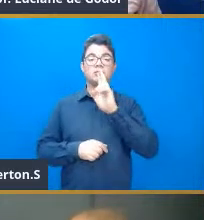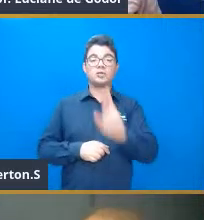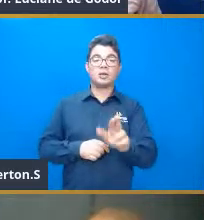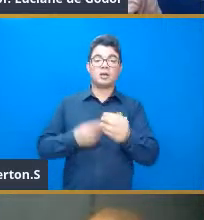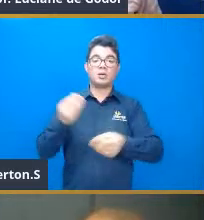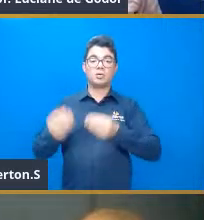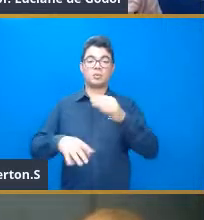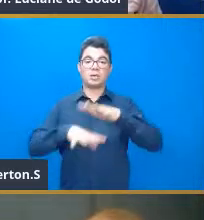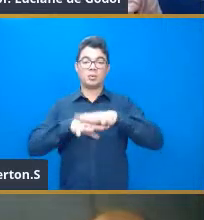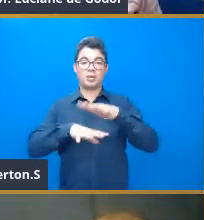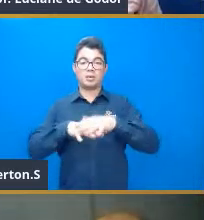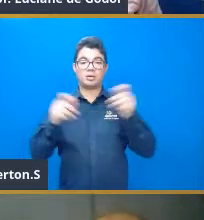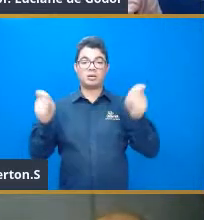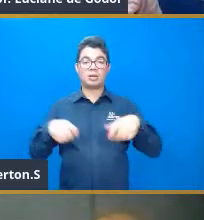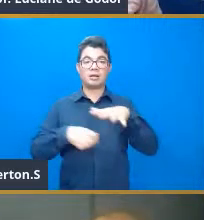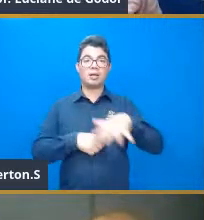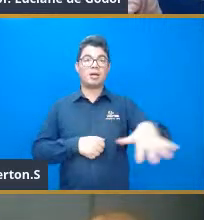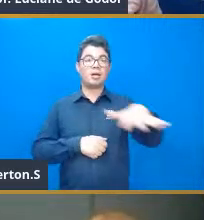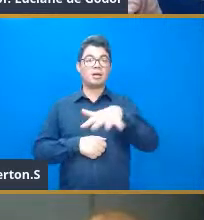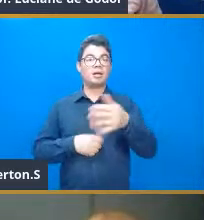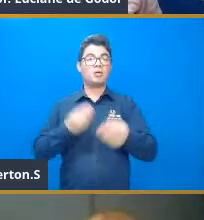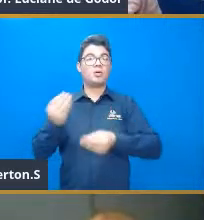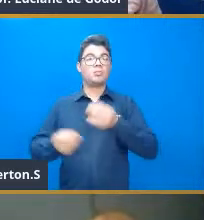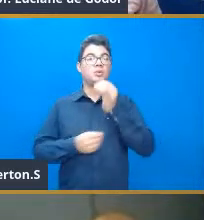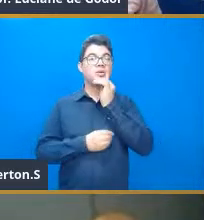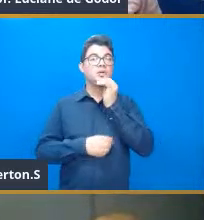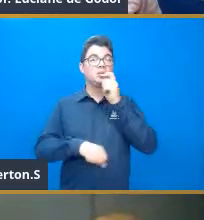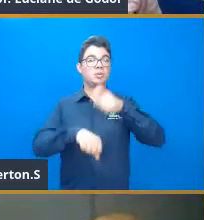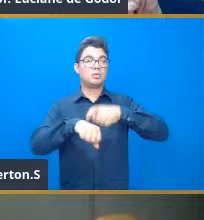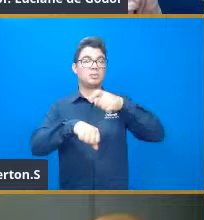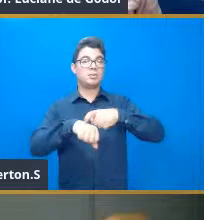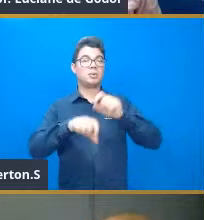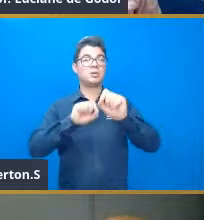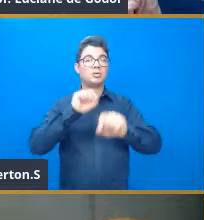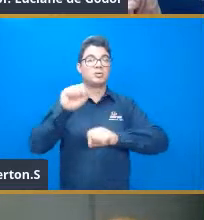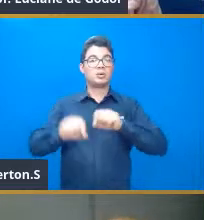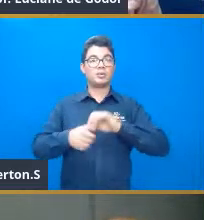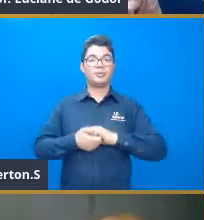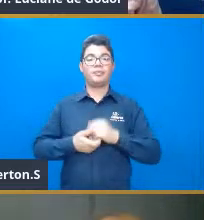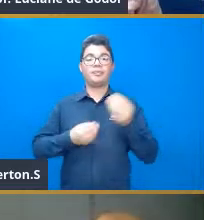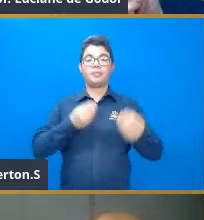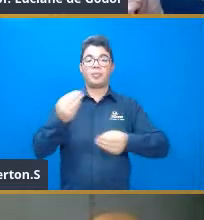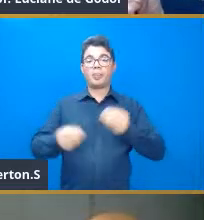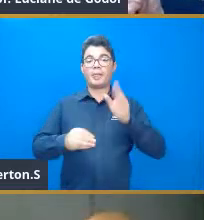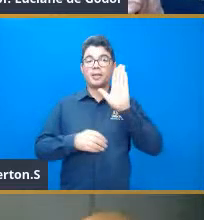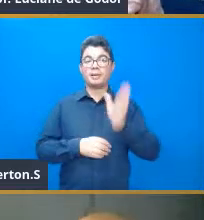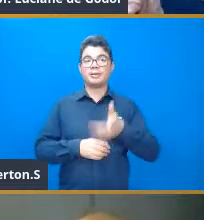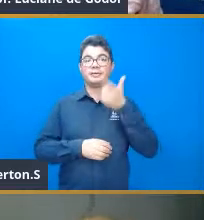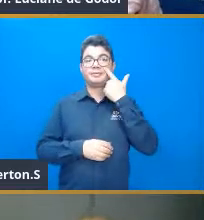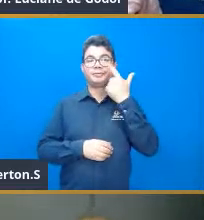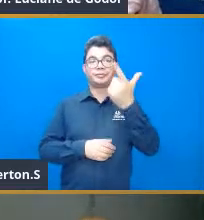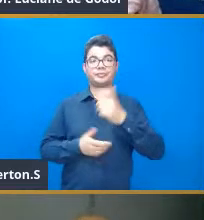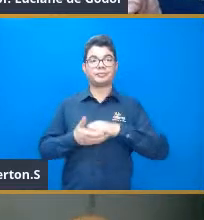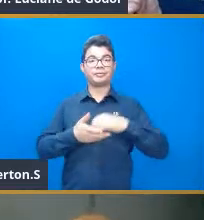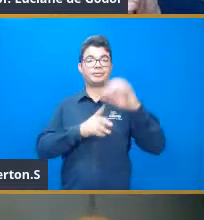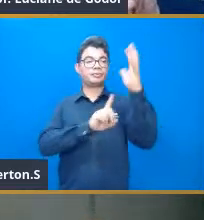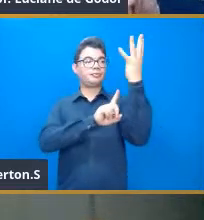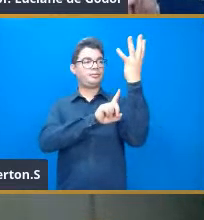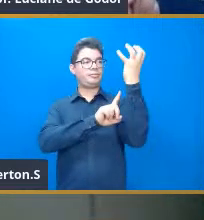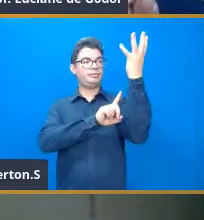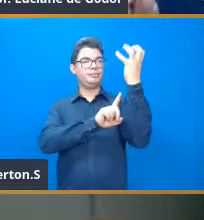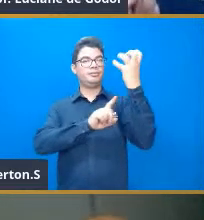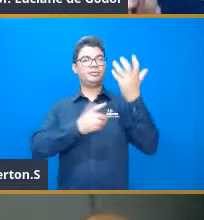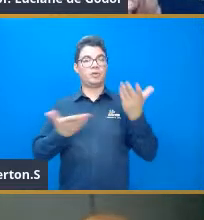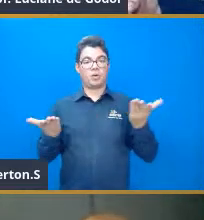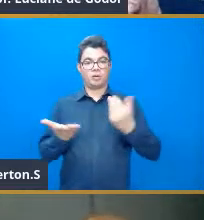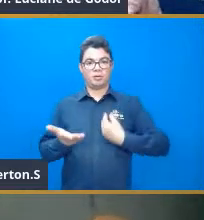matemática em alguma das áreas, por exemplo, agora, nesse momento da transmissão, como é que o sinal sai aqui, né, de onde eu estou nesse